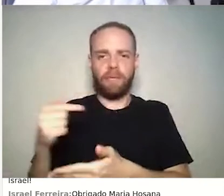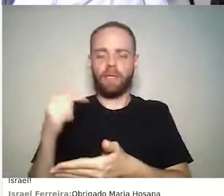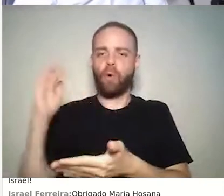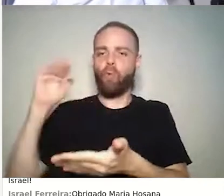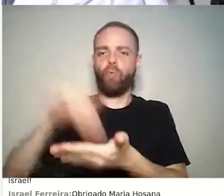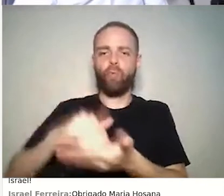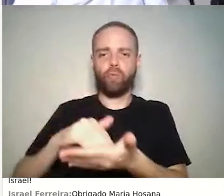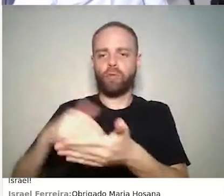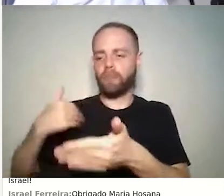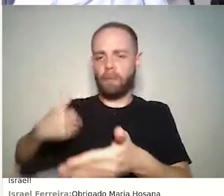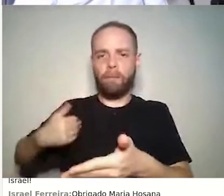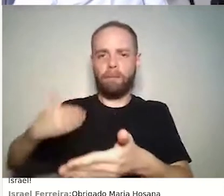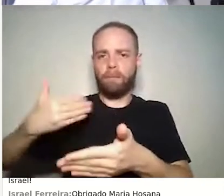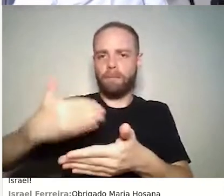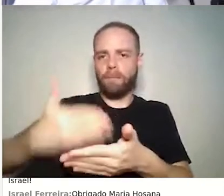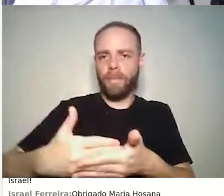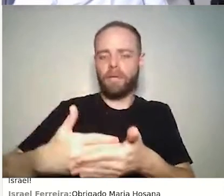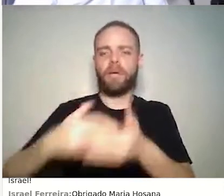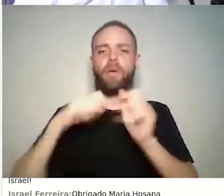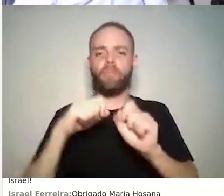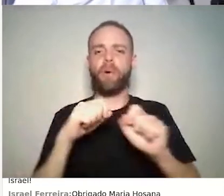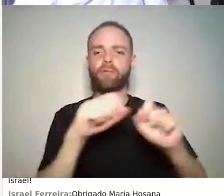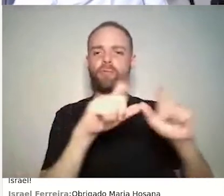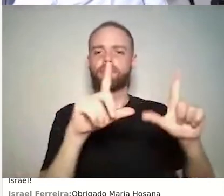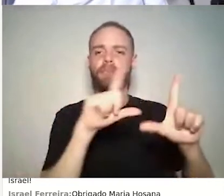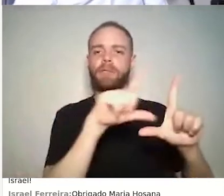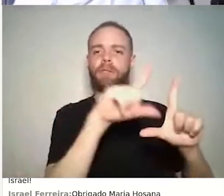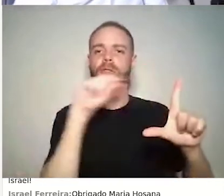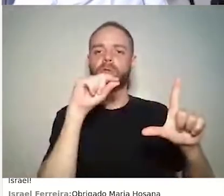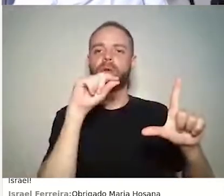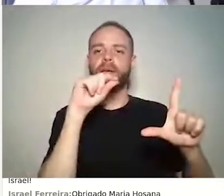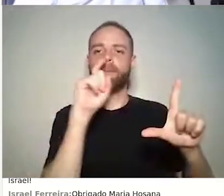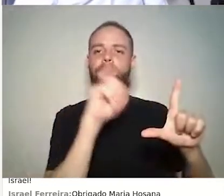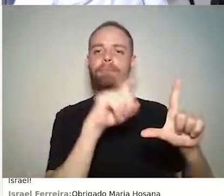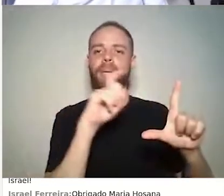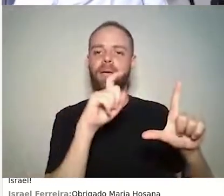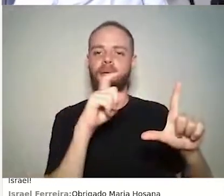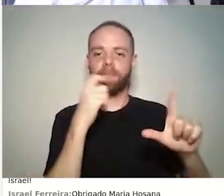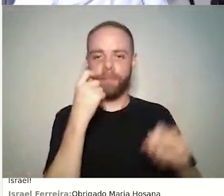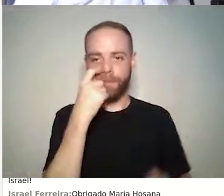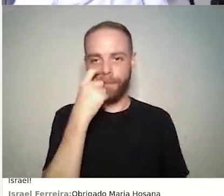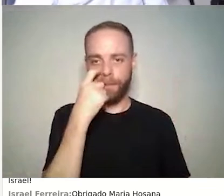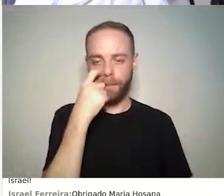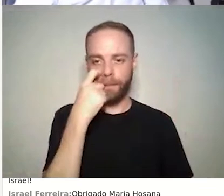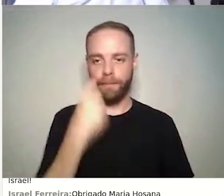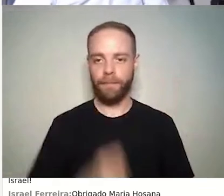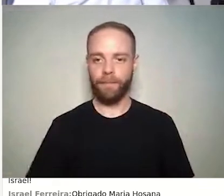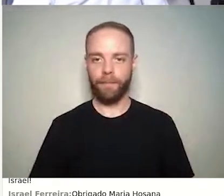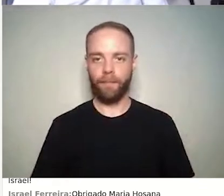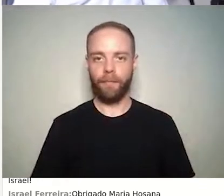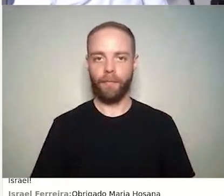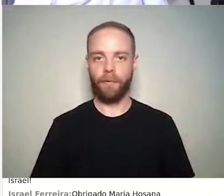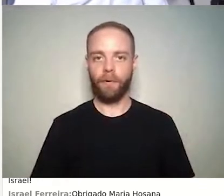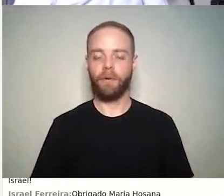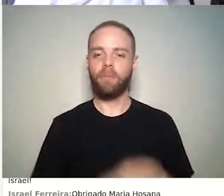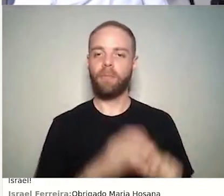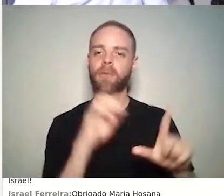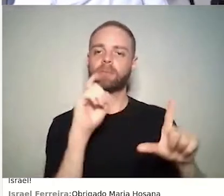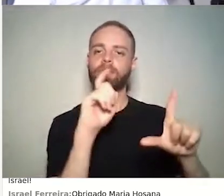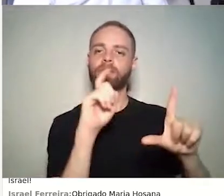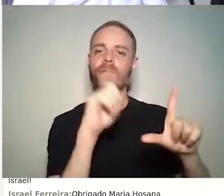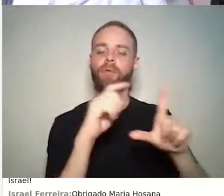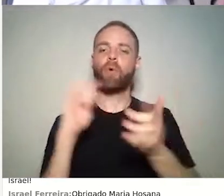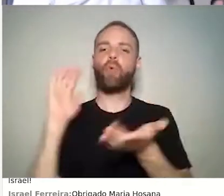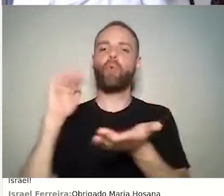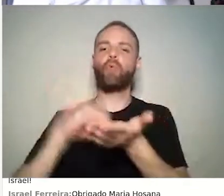ao colocar o filtro pela última semana